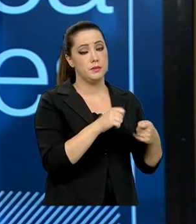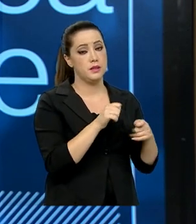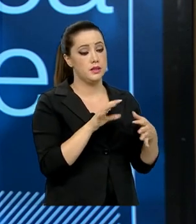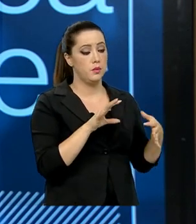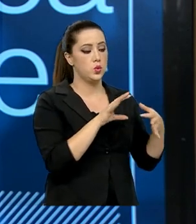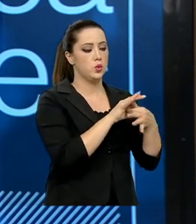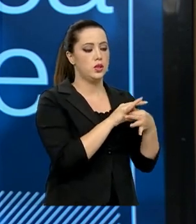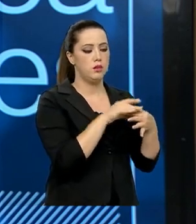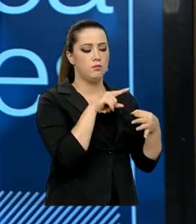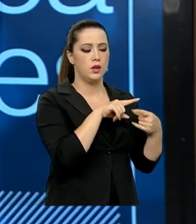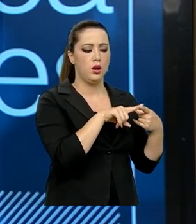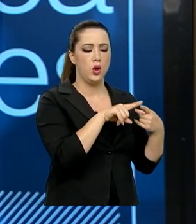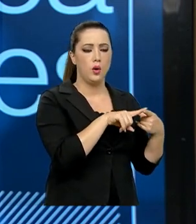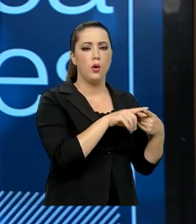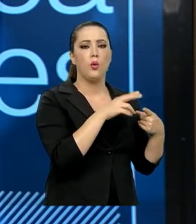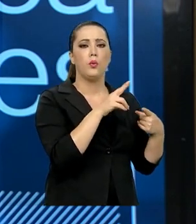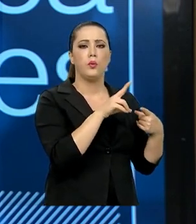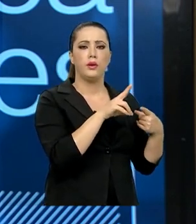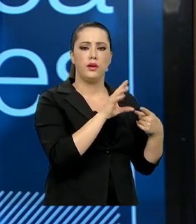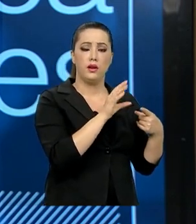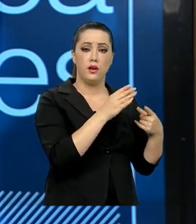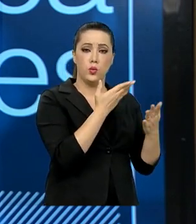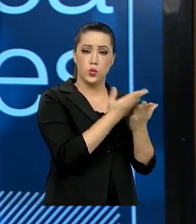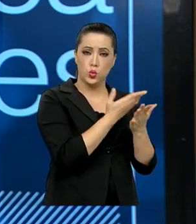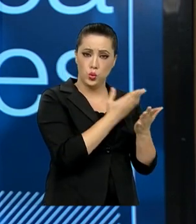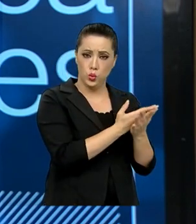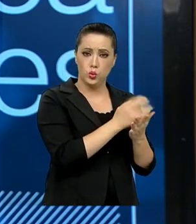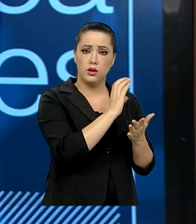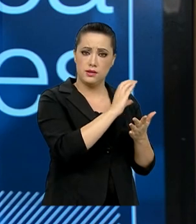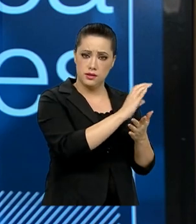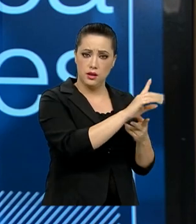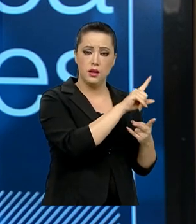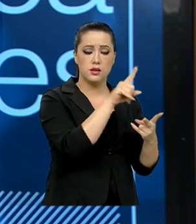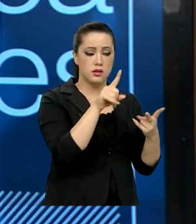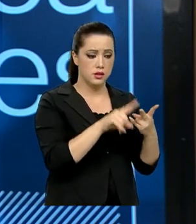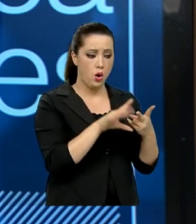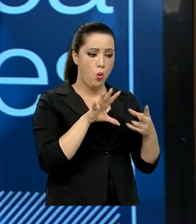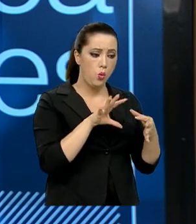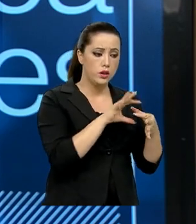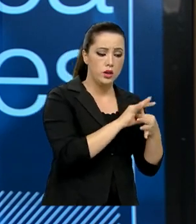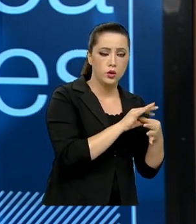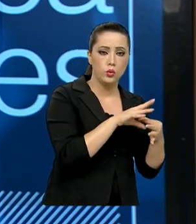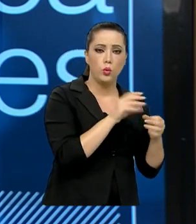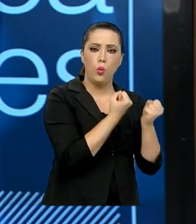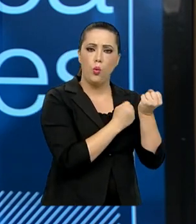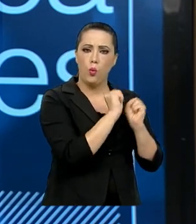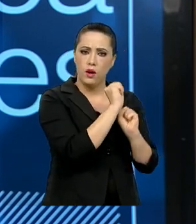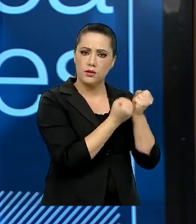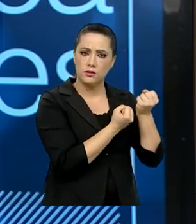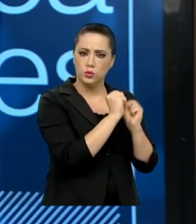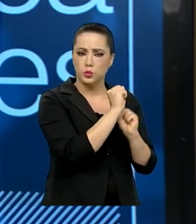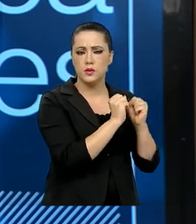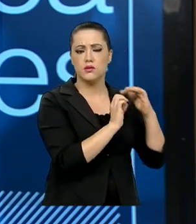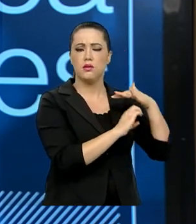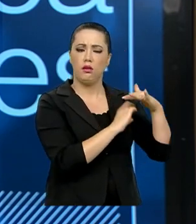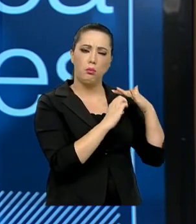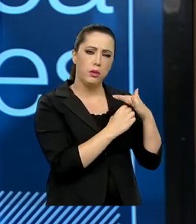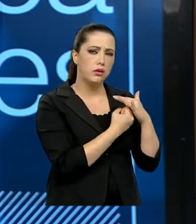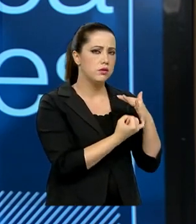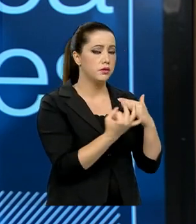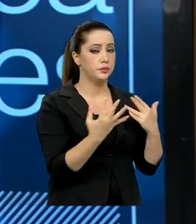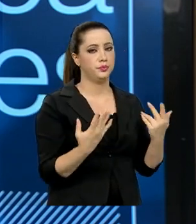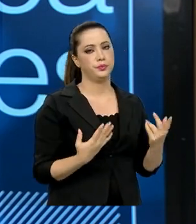academia e o setor industrial de serviços, o setor empresarial. Note que, como eu falei no início, nós estamos no